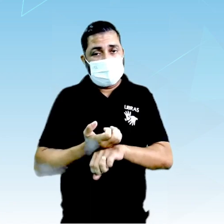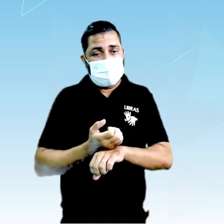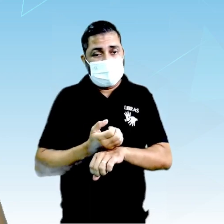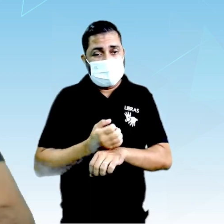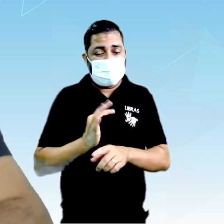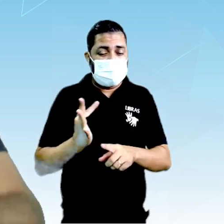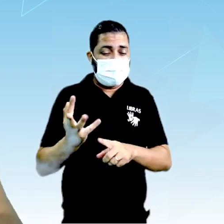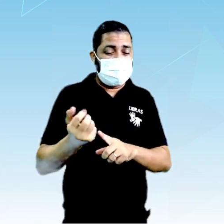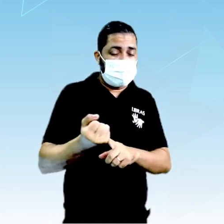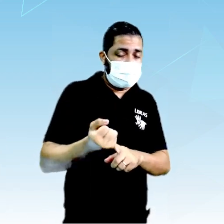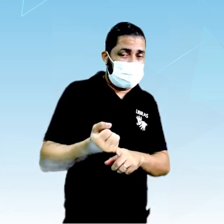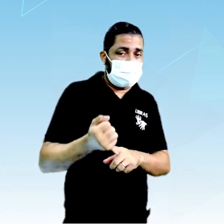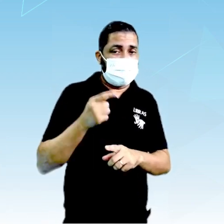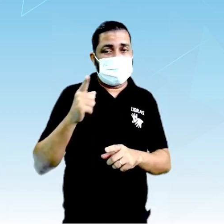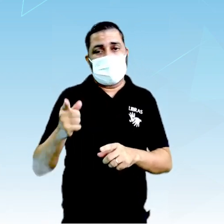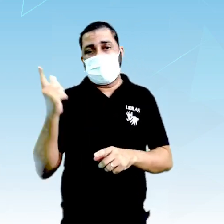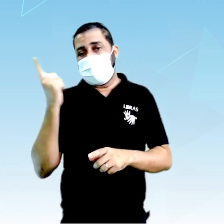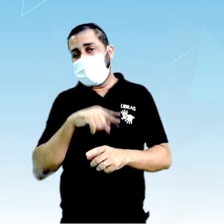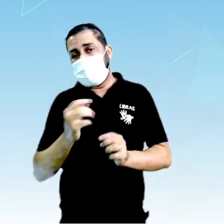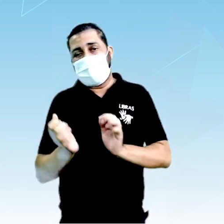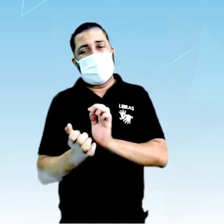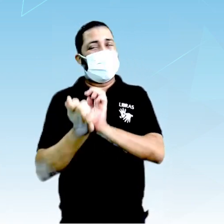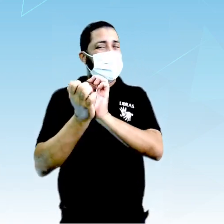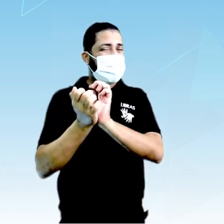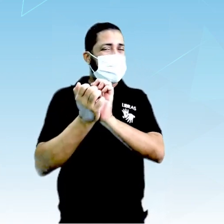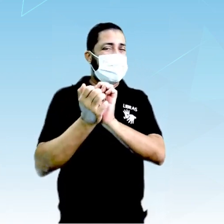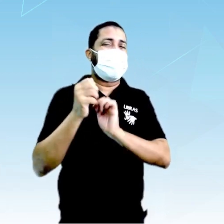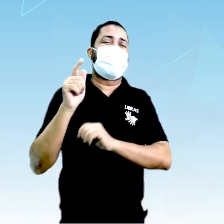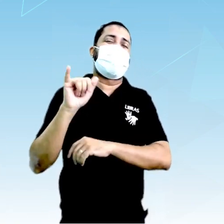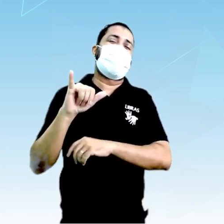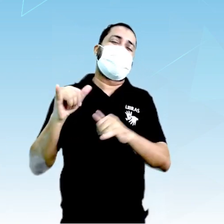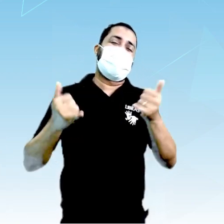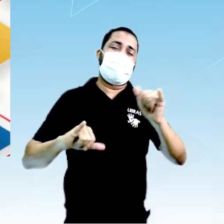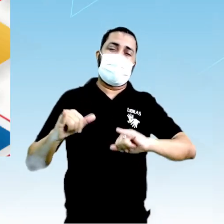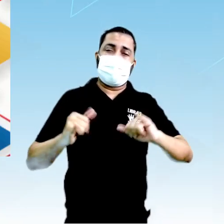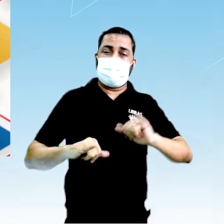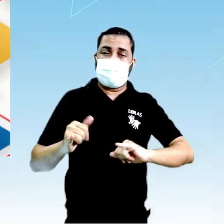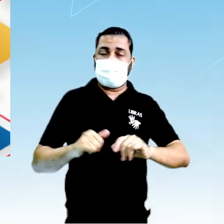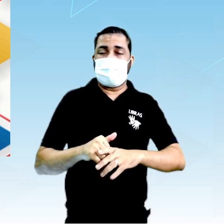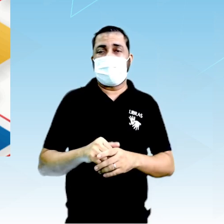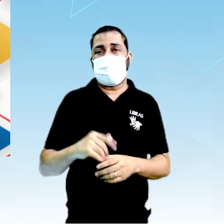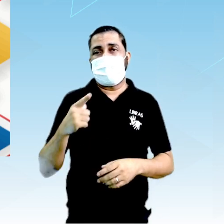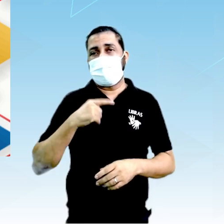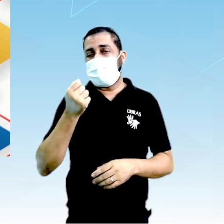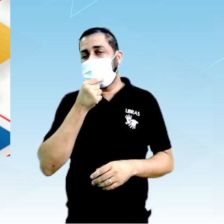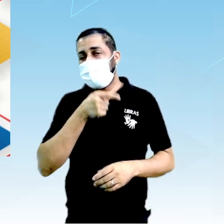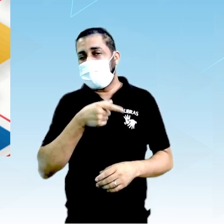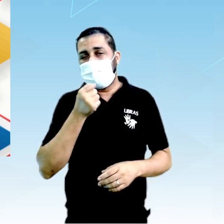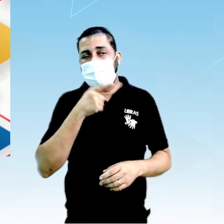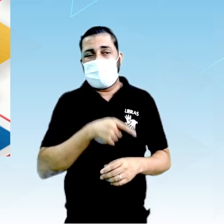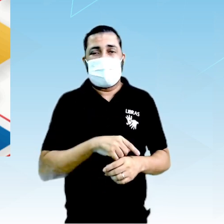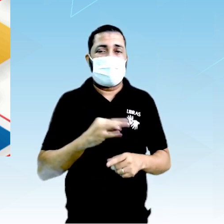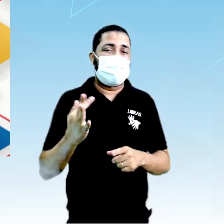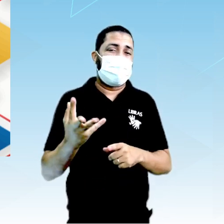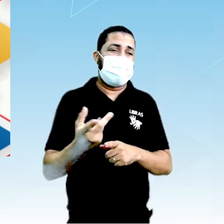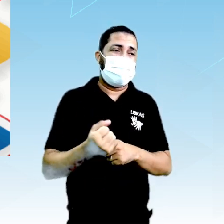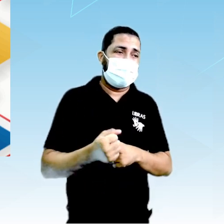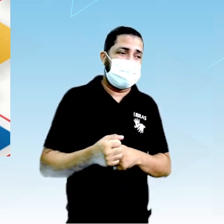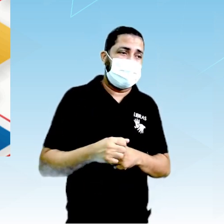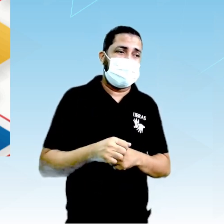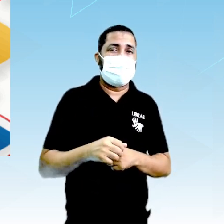de vista físico, o seu prêmio Nobel foi de química. Há até uma piadinha aí no meio físico de que